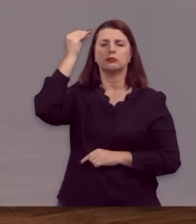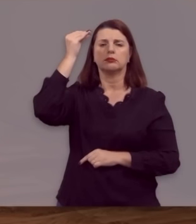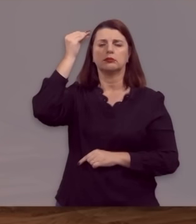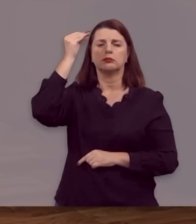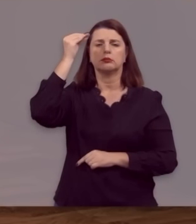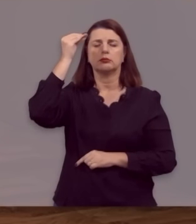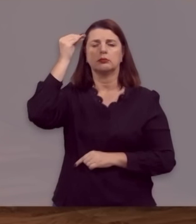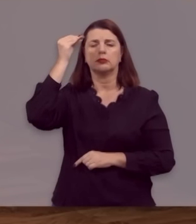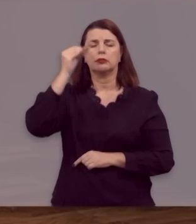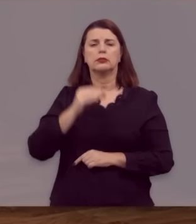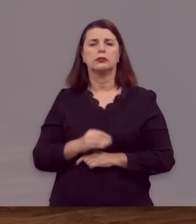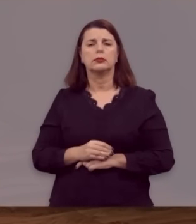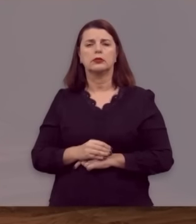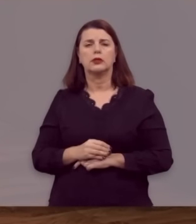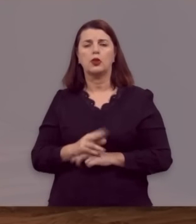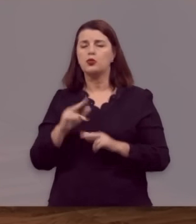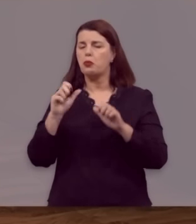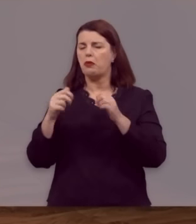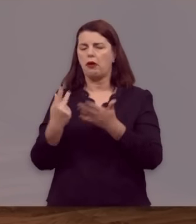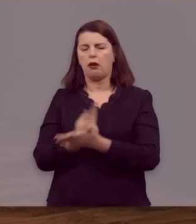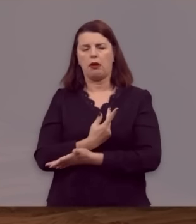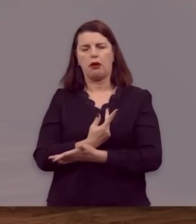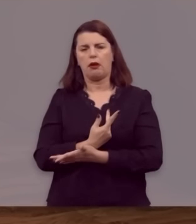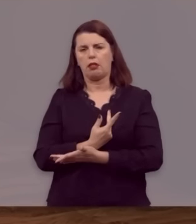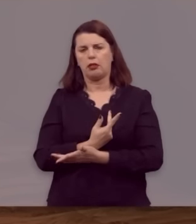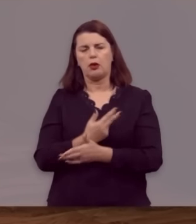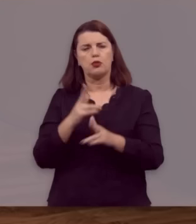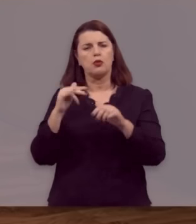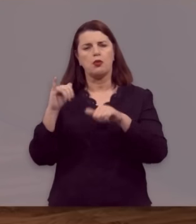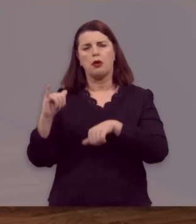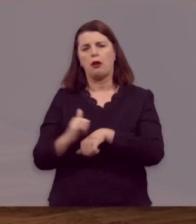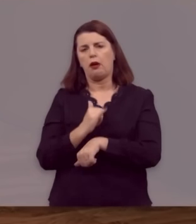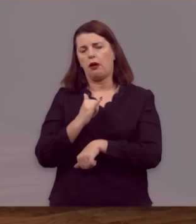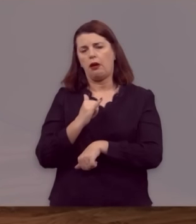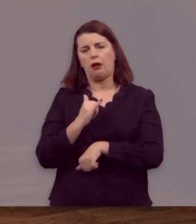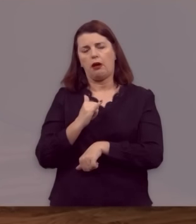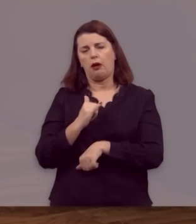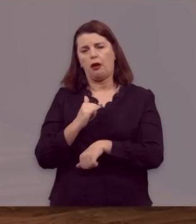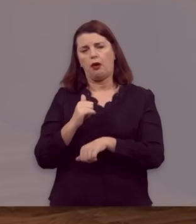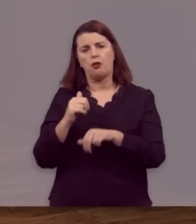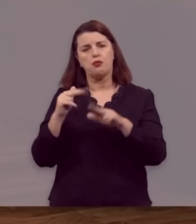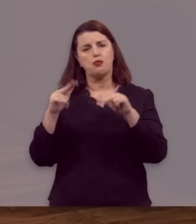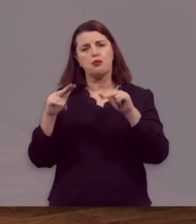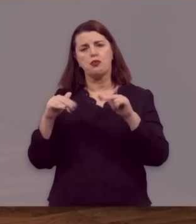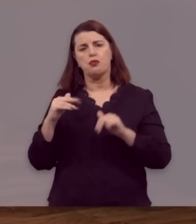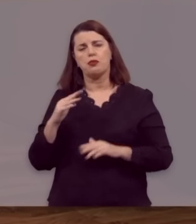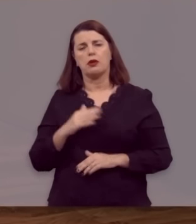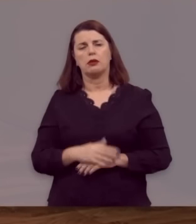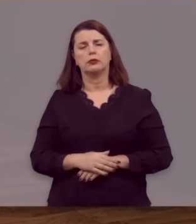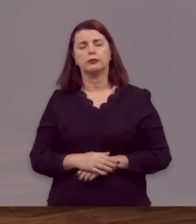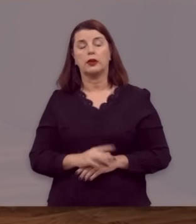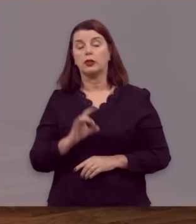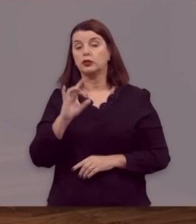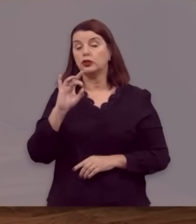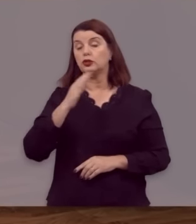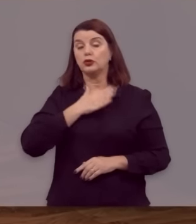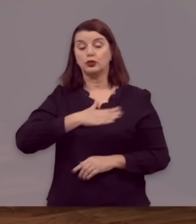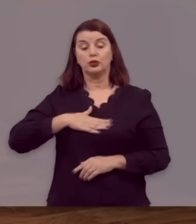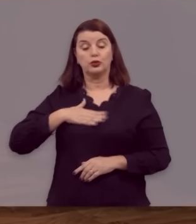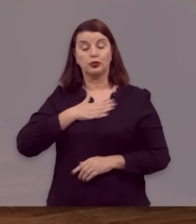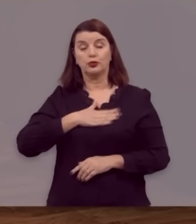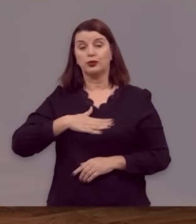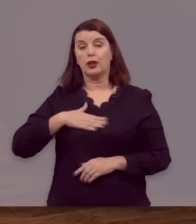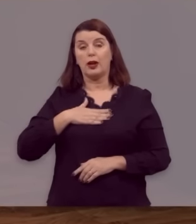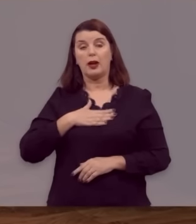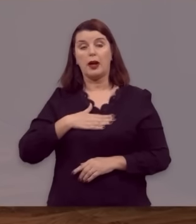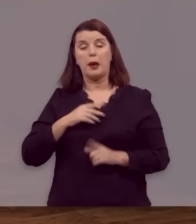é inerrante, é infalível, é suficiente, é